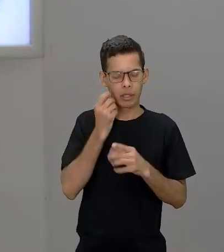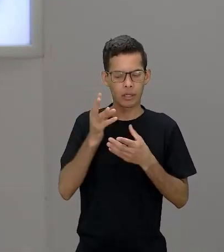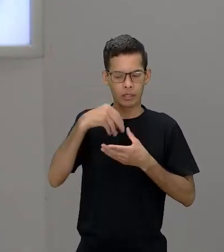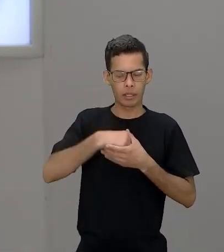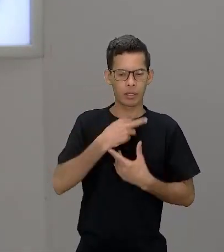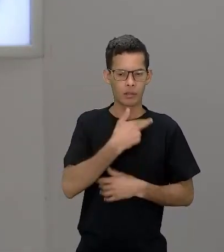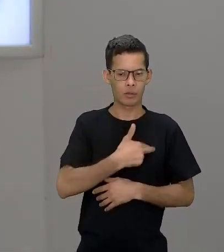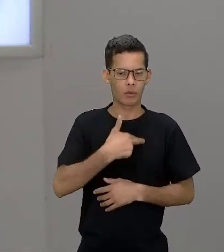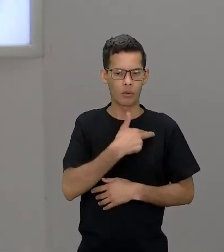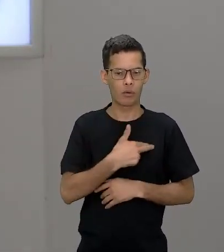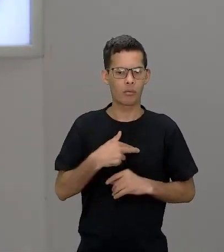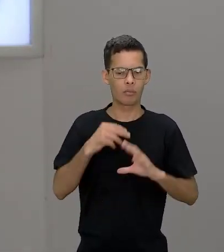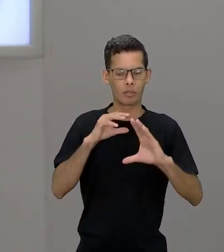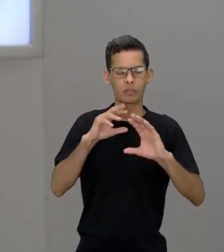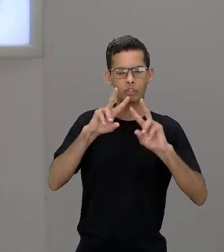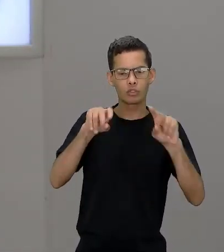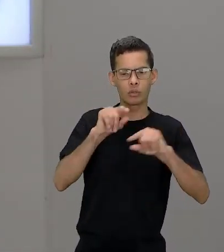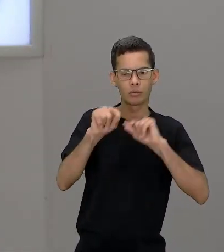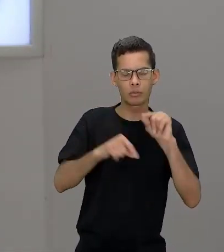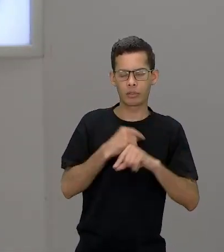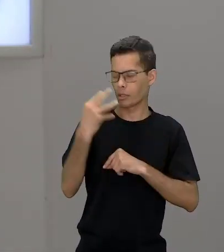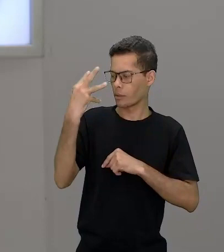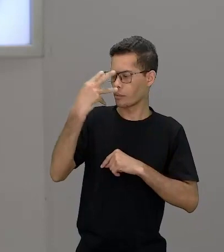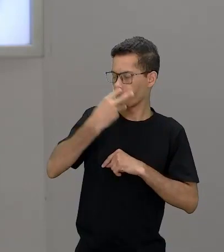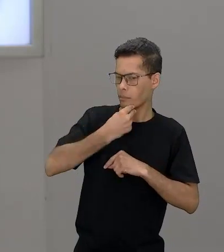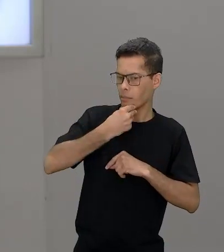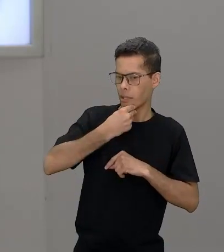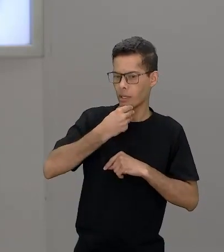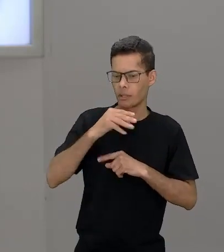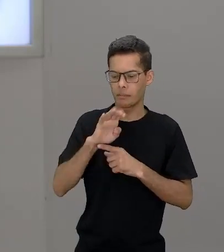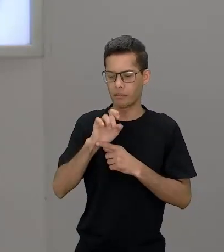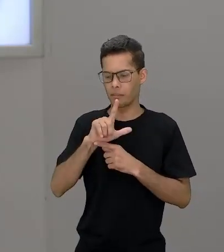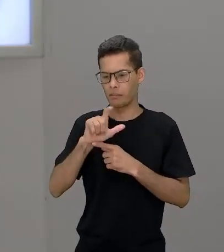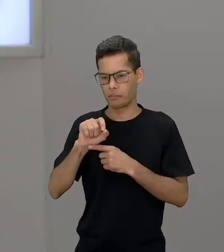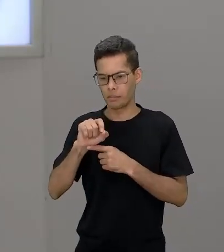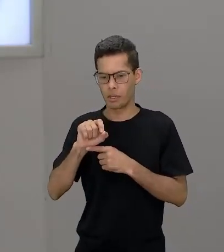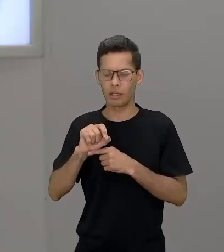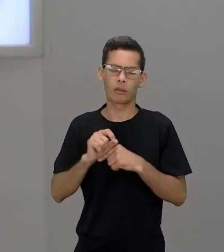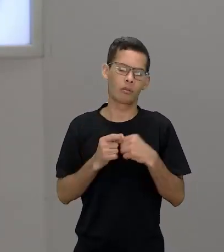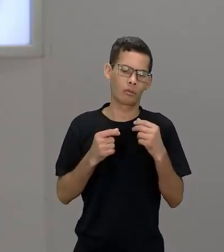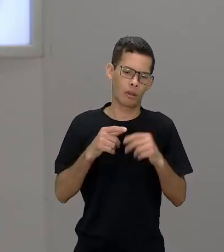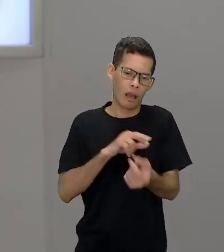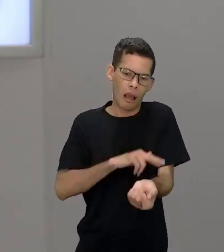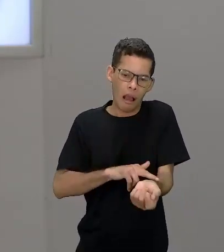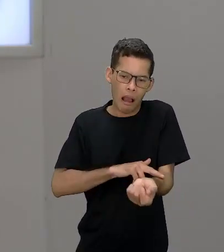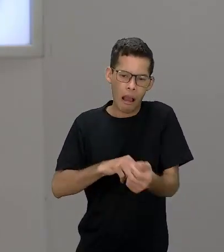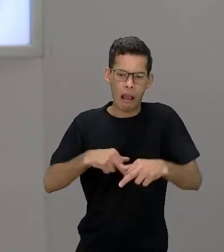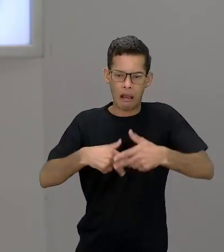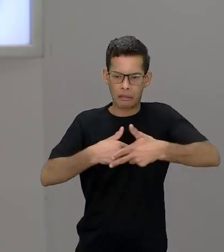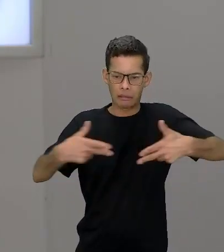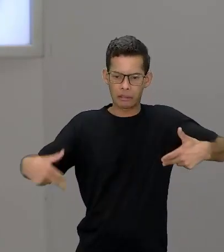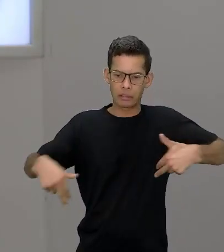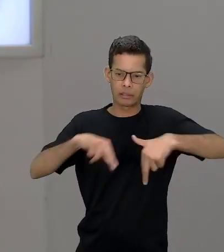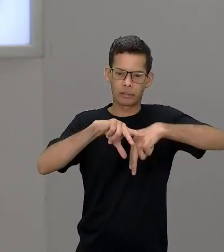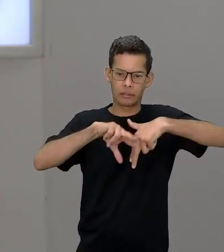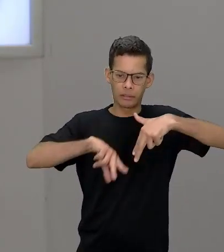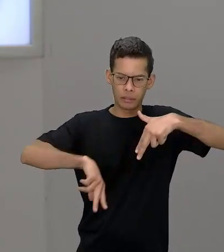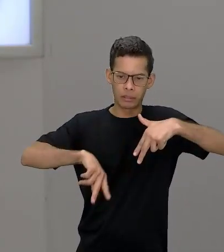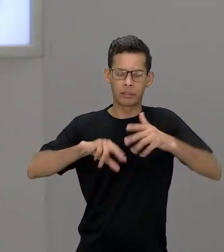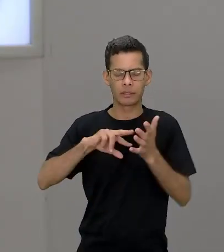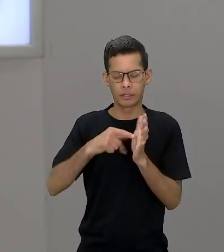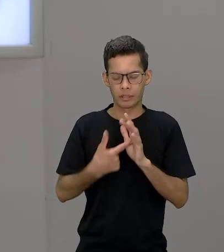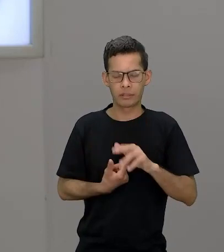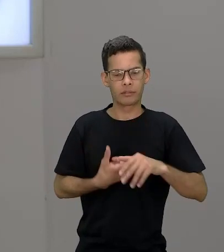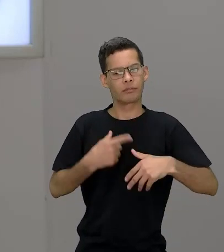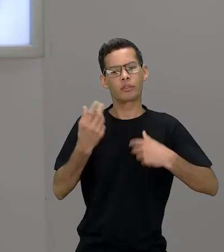inclusive a questão do belo e ela acho que cita raça gênero e classe é um livro né e a